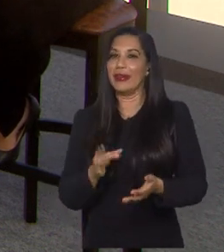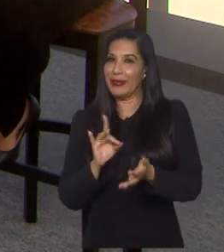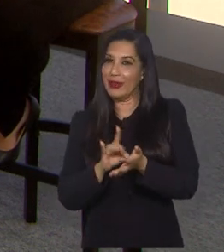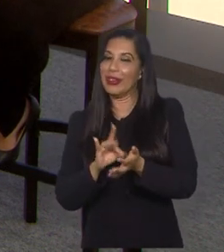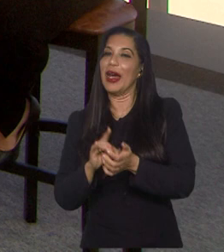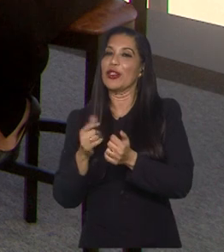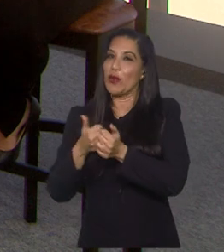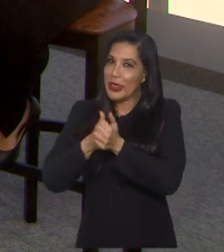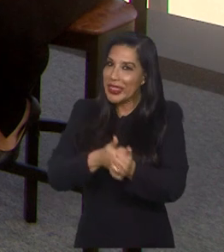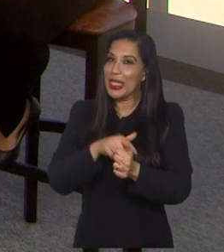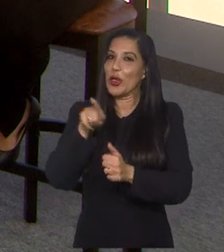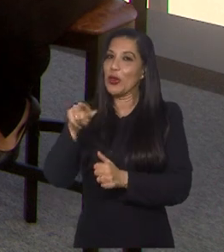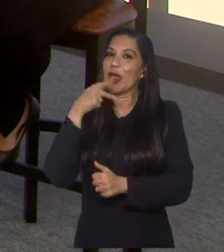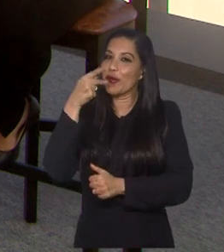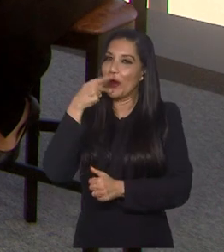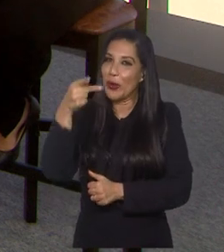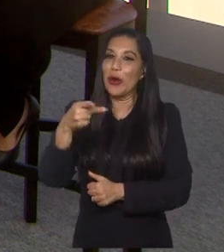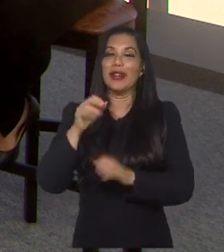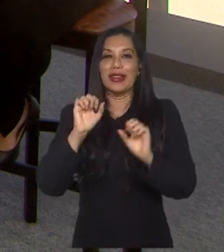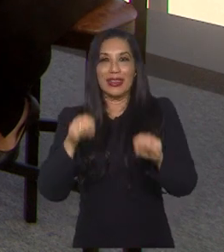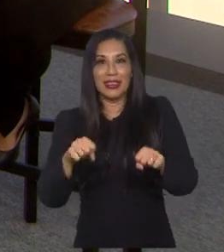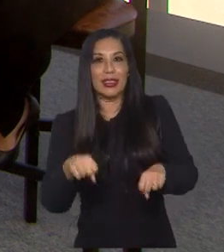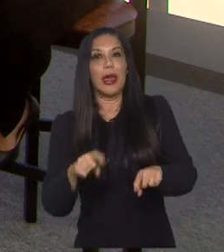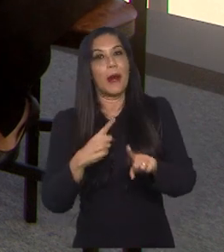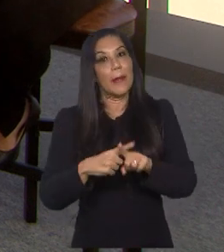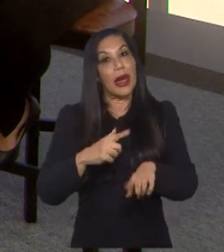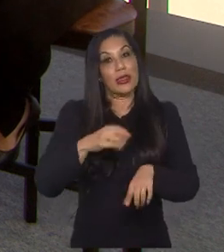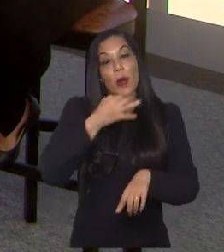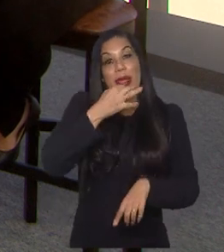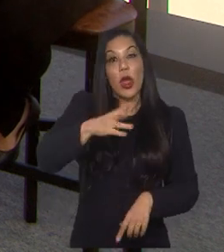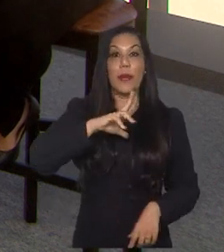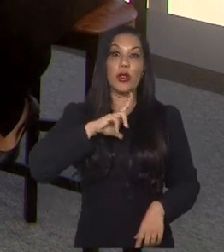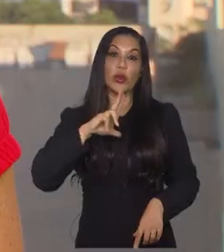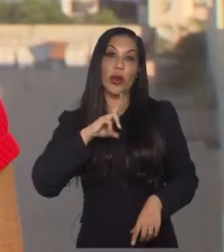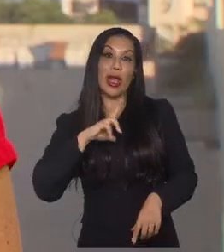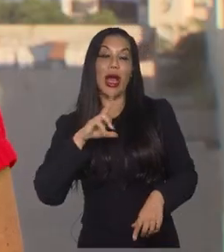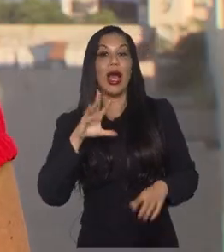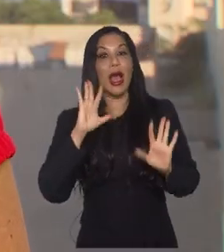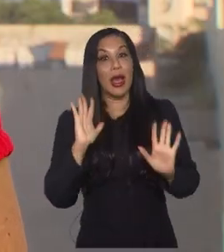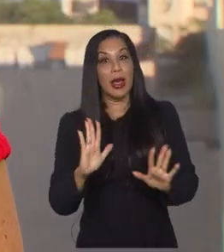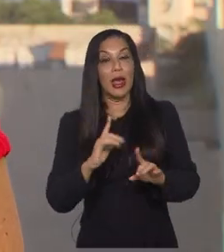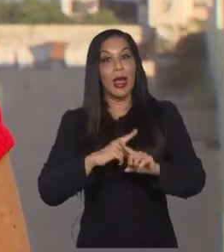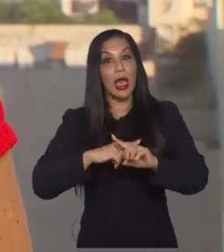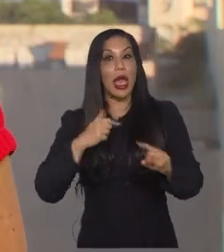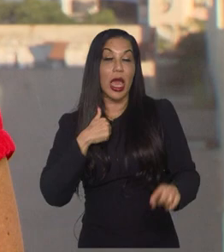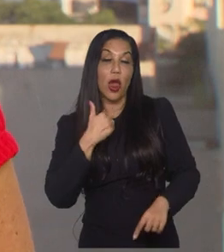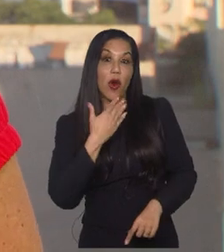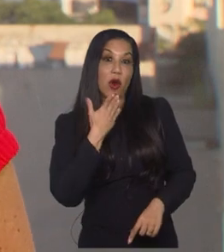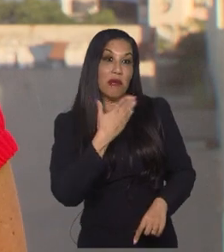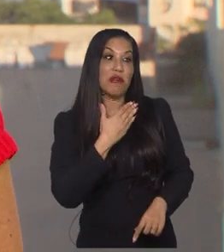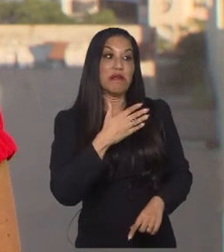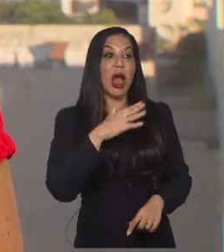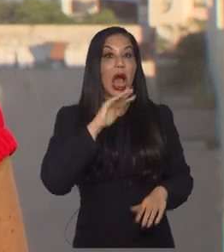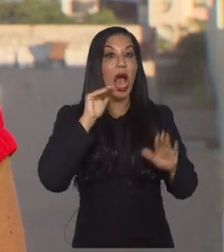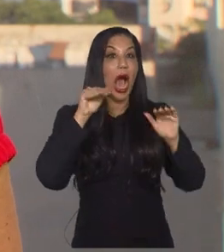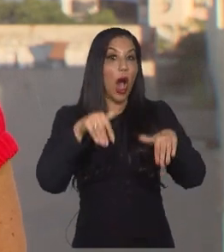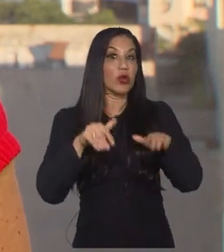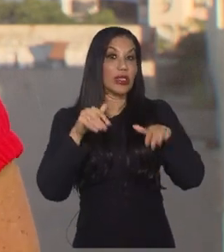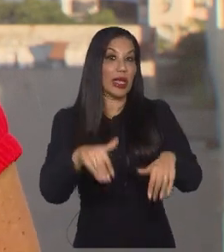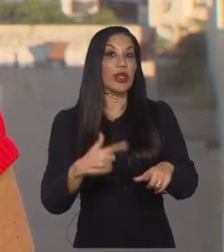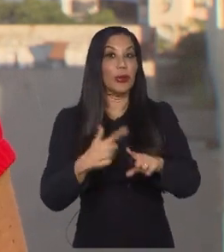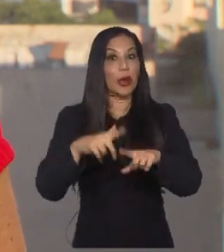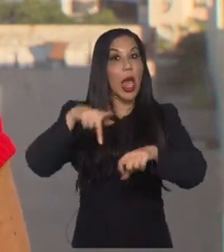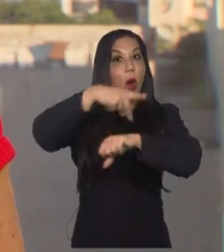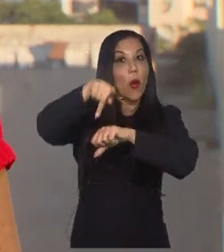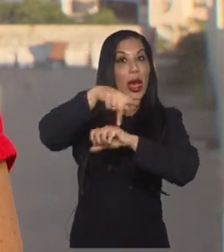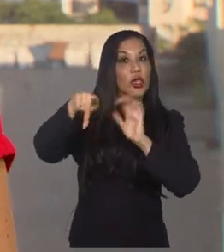acho que não tem muito o que discordar disso, mas vou dar aqui o meu poupete, eu acho que assim, vou apostar um pouco mais na Austrália, pelo fato de estar